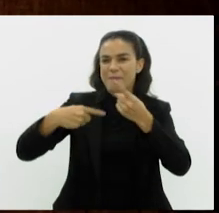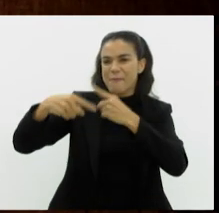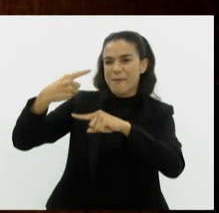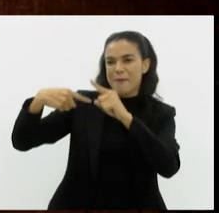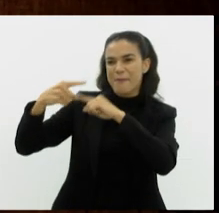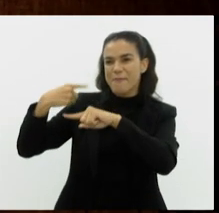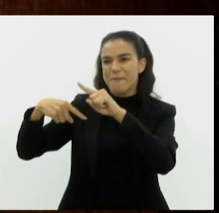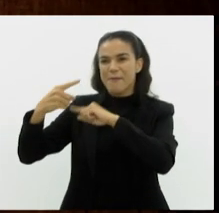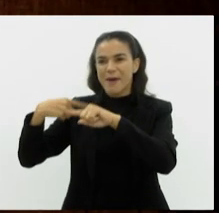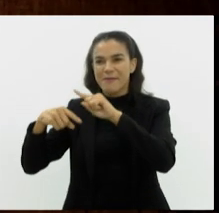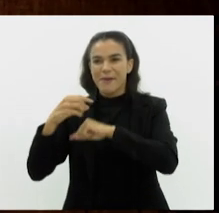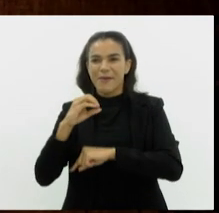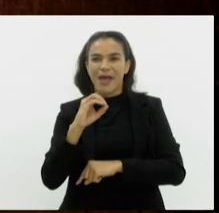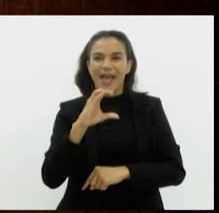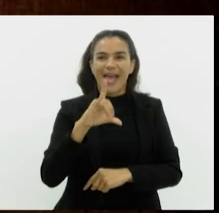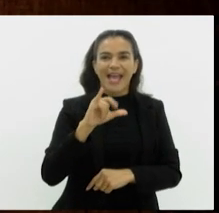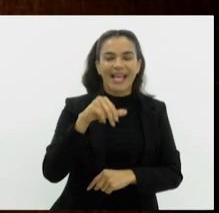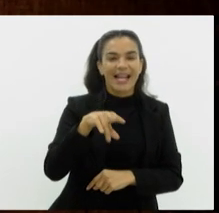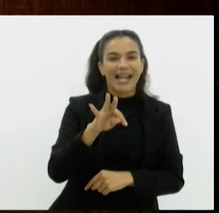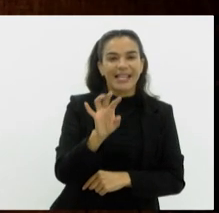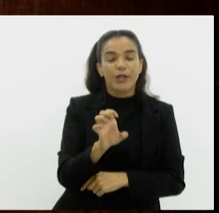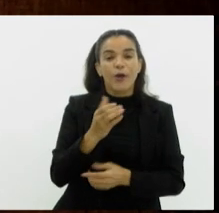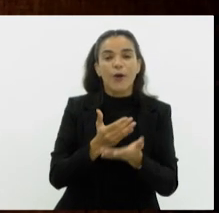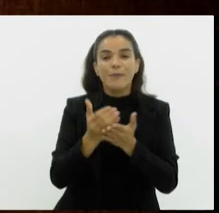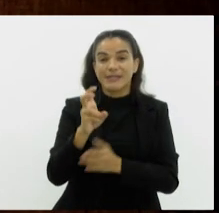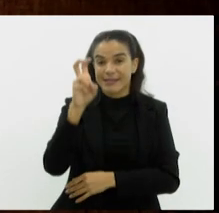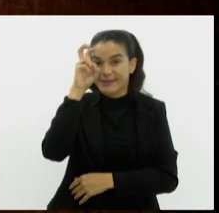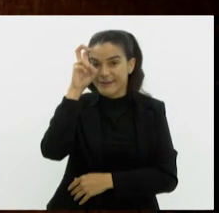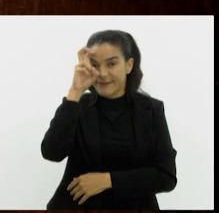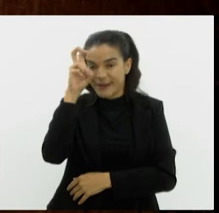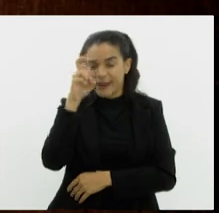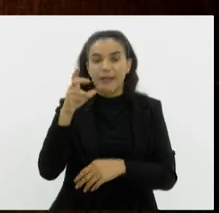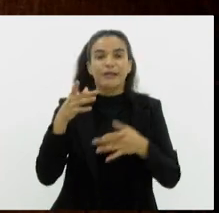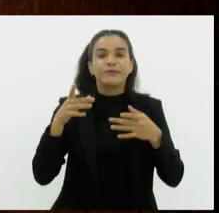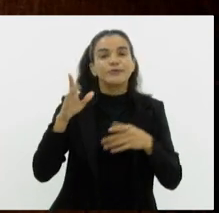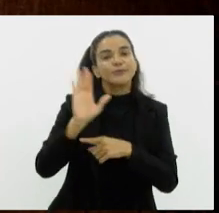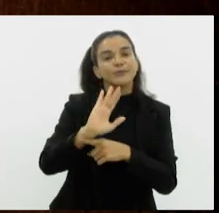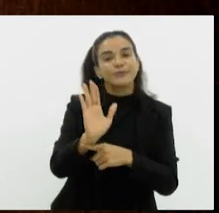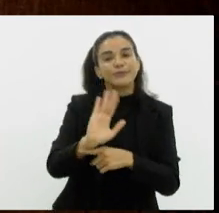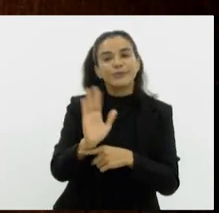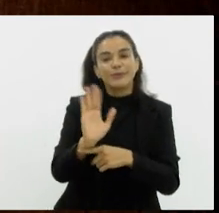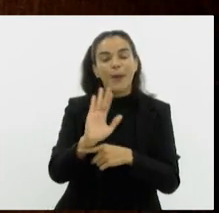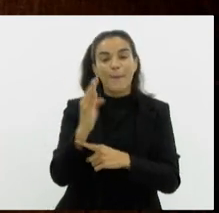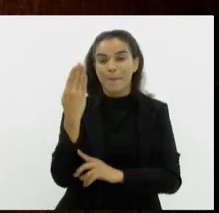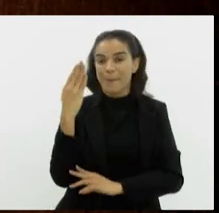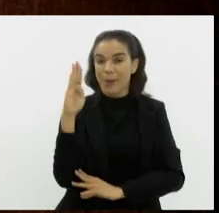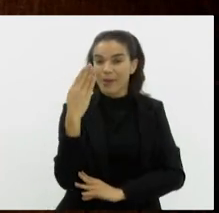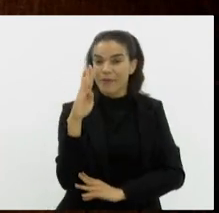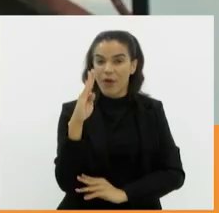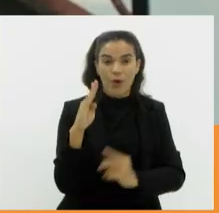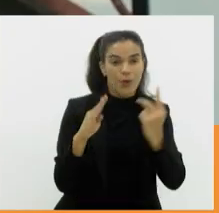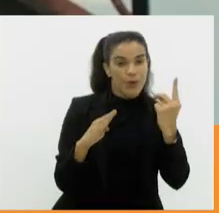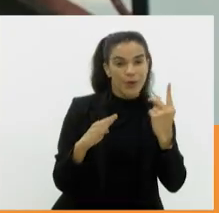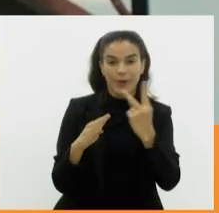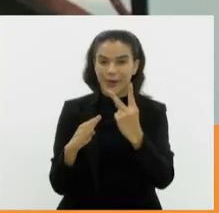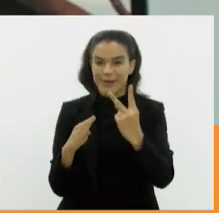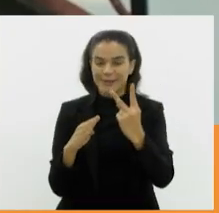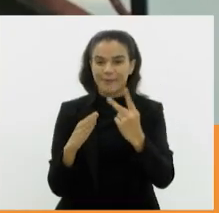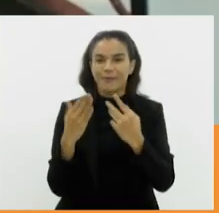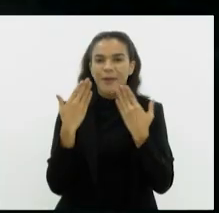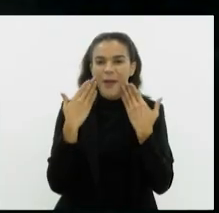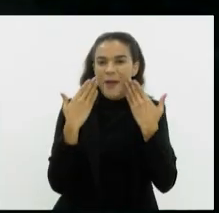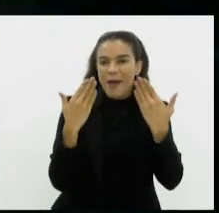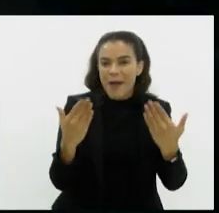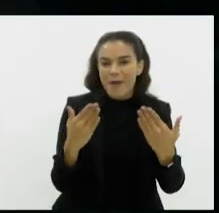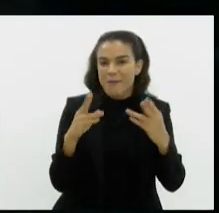Eastwood, já feita na América Latina, começa na próxima quinta-feira, no Cinema Estação Net Botafogo 1 e 2. A mostra sobre o